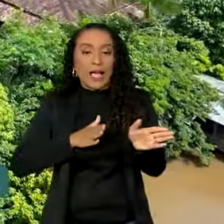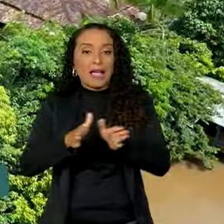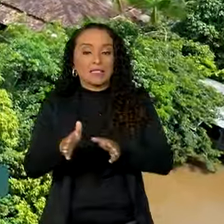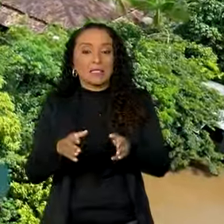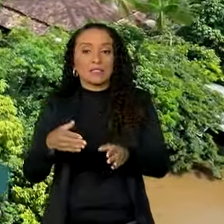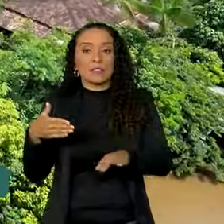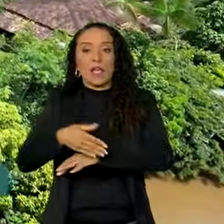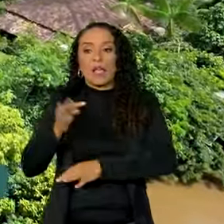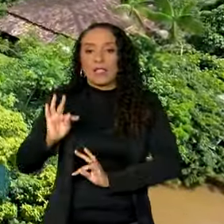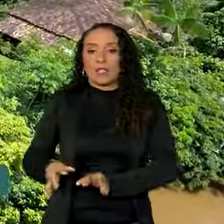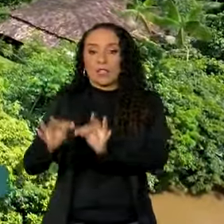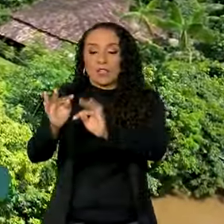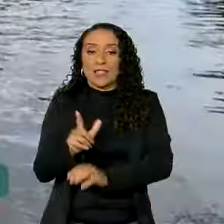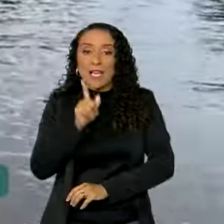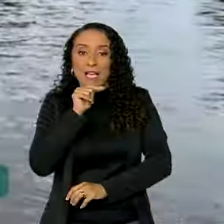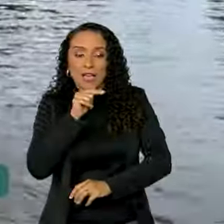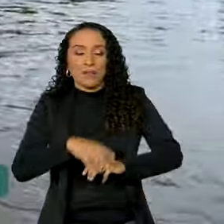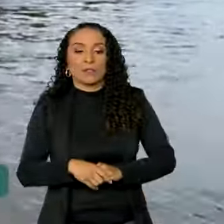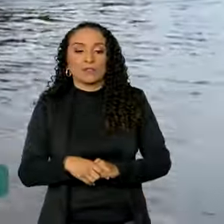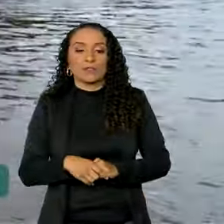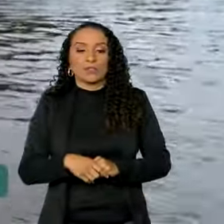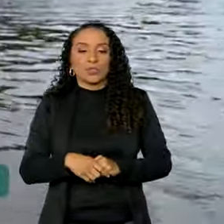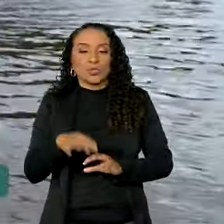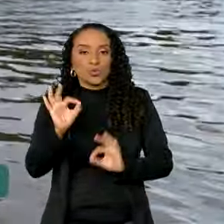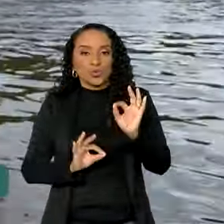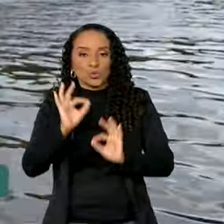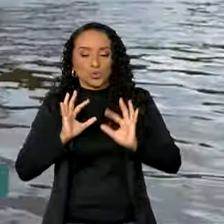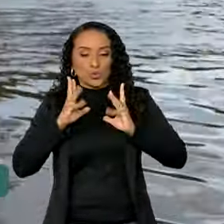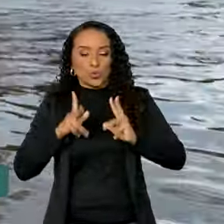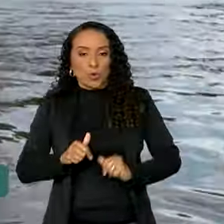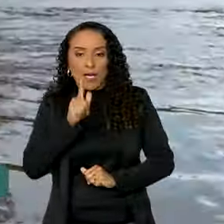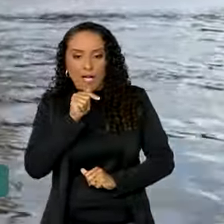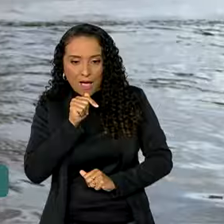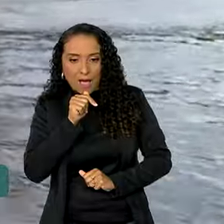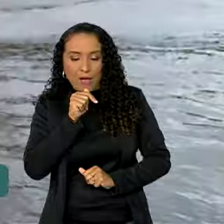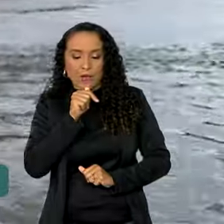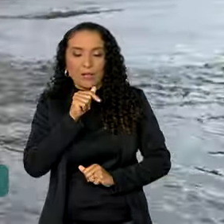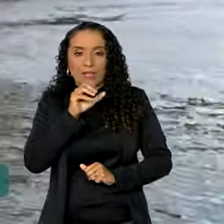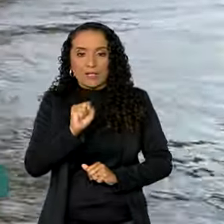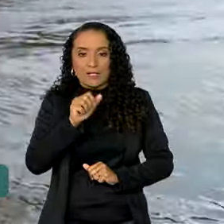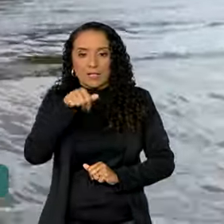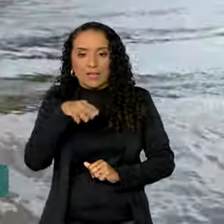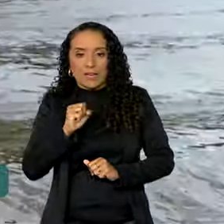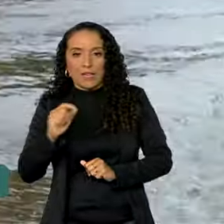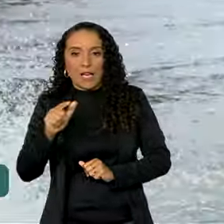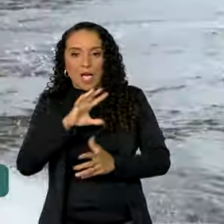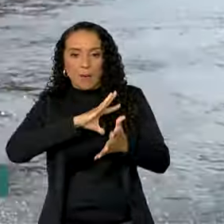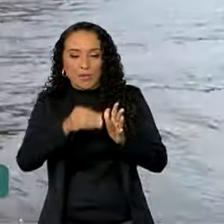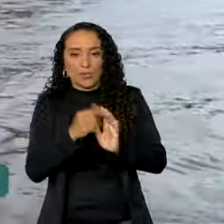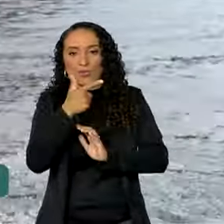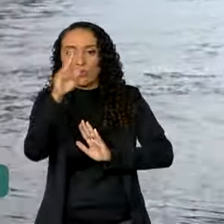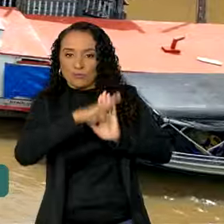a tecnologias de acesso à água, tratamento da água, o Sanear Amazônia e outros programas. Então,